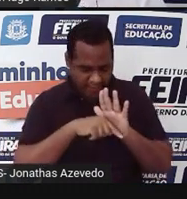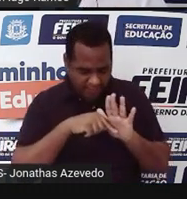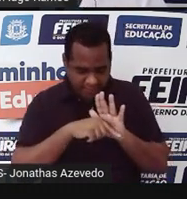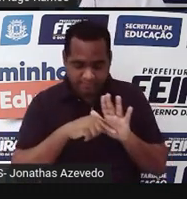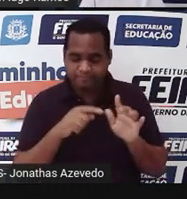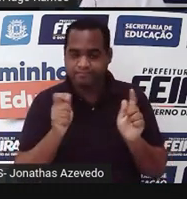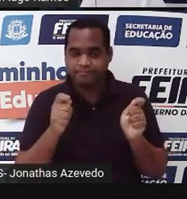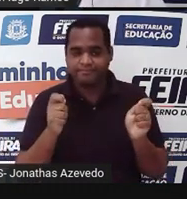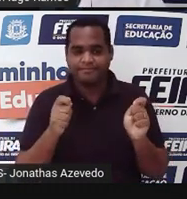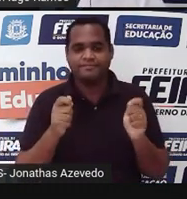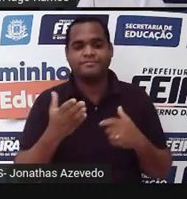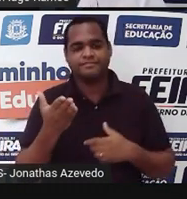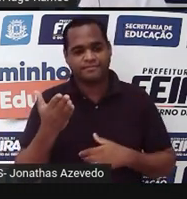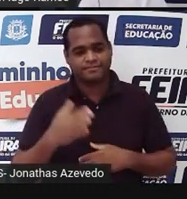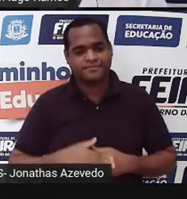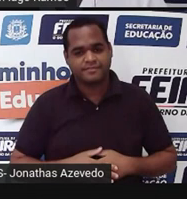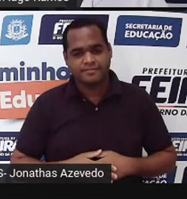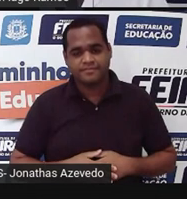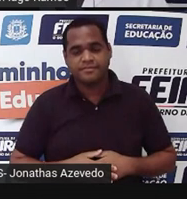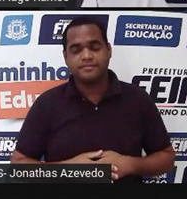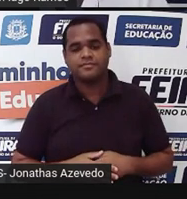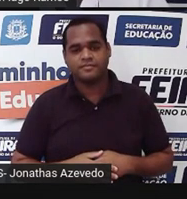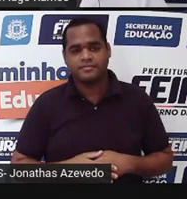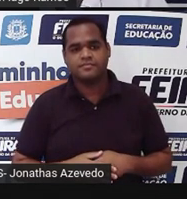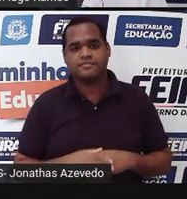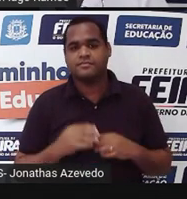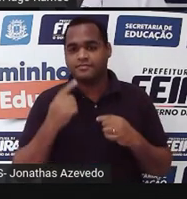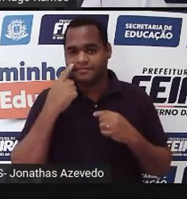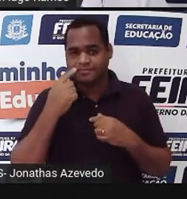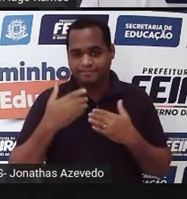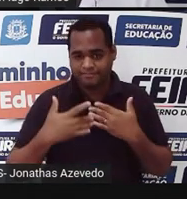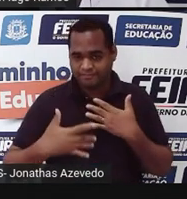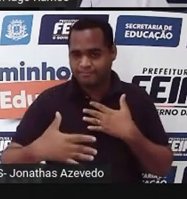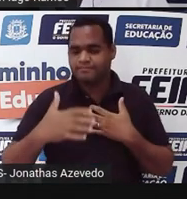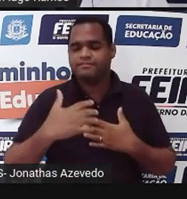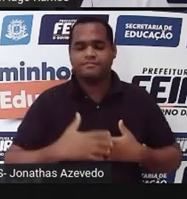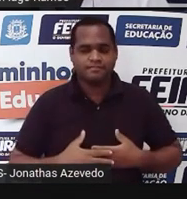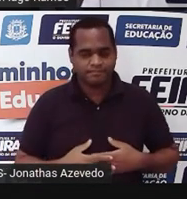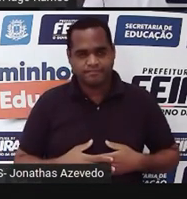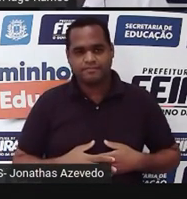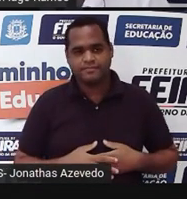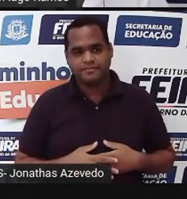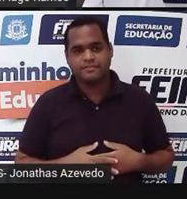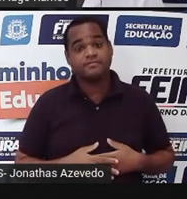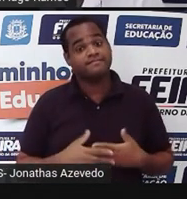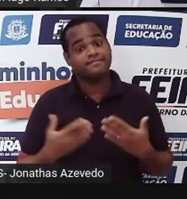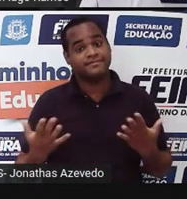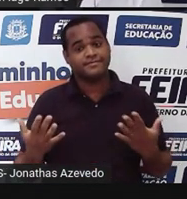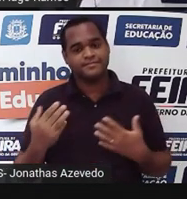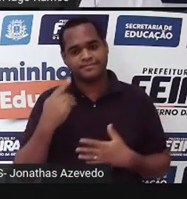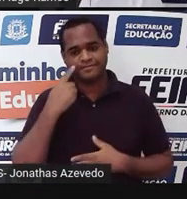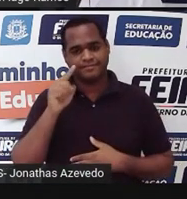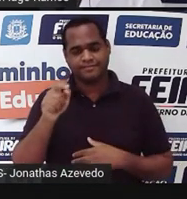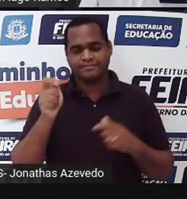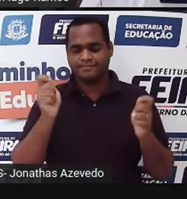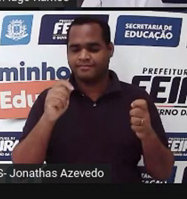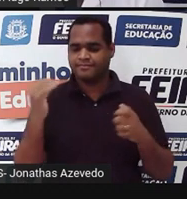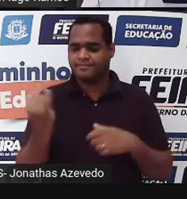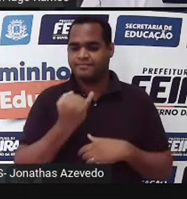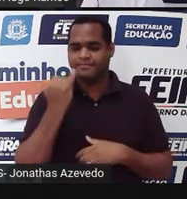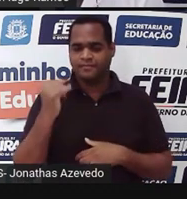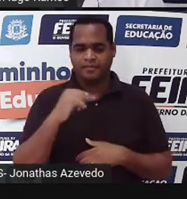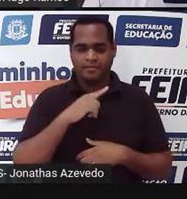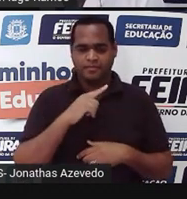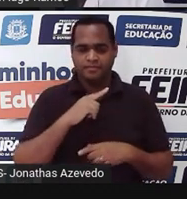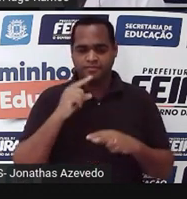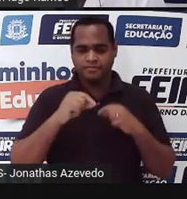mesmos. Tá bom? Então, vamos lá? Avançando. Tá? Olha só. Tem uma coisa muito bacana que